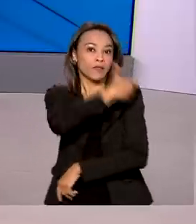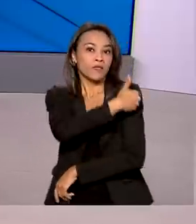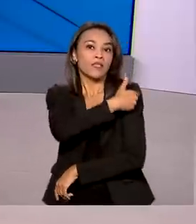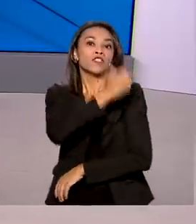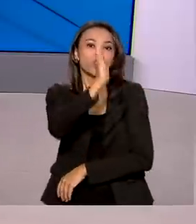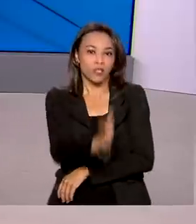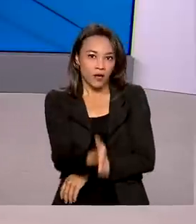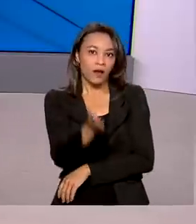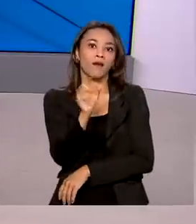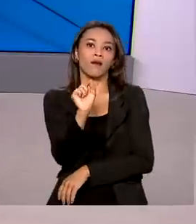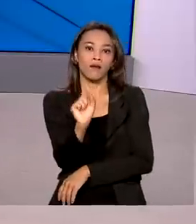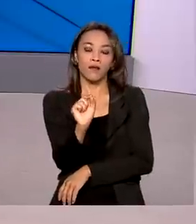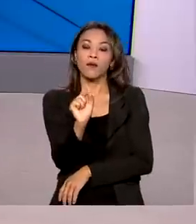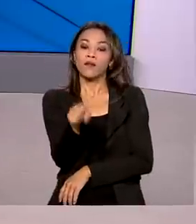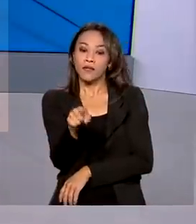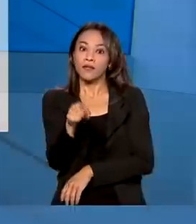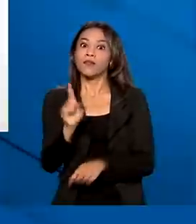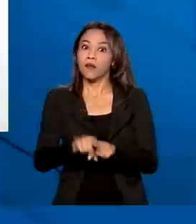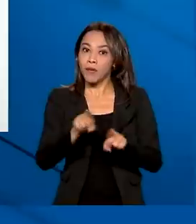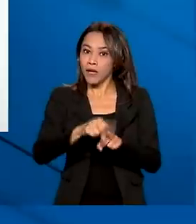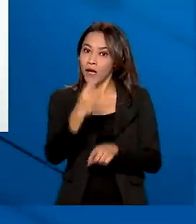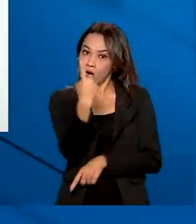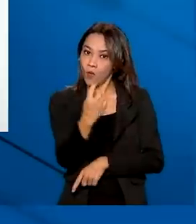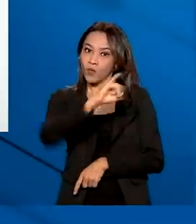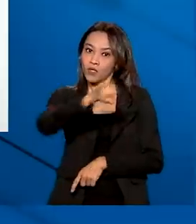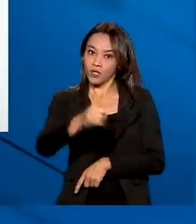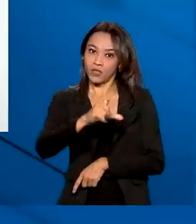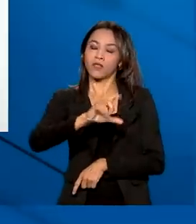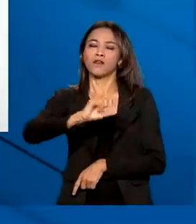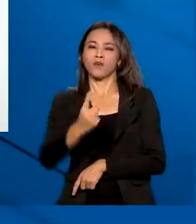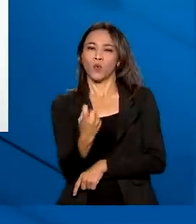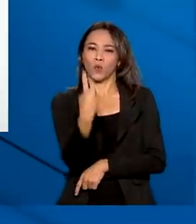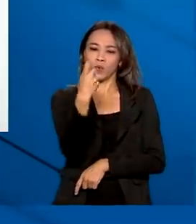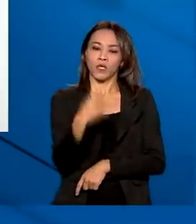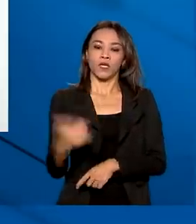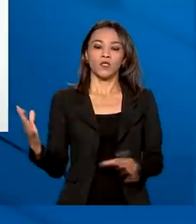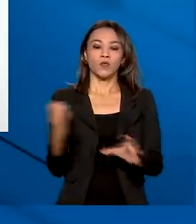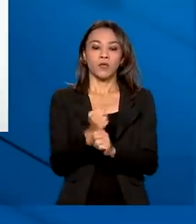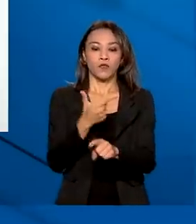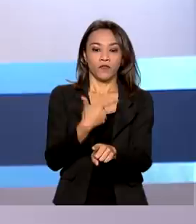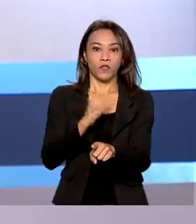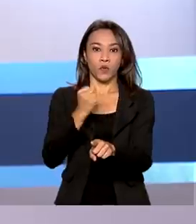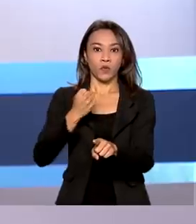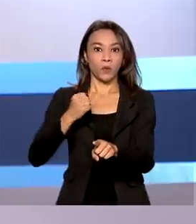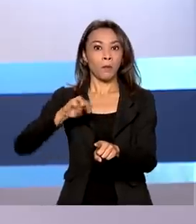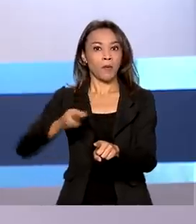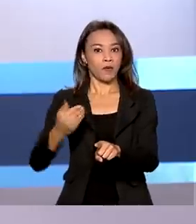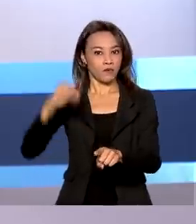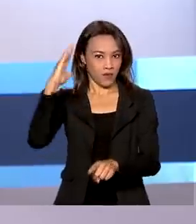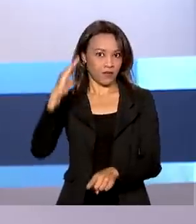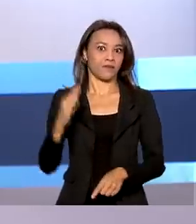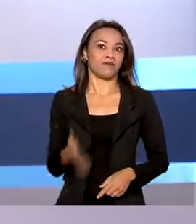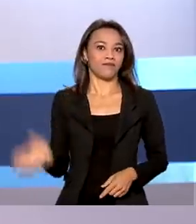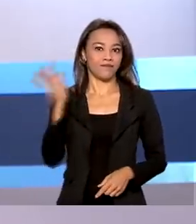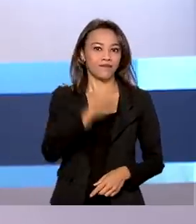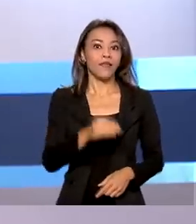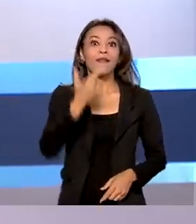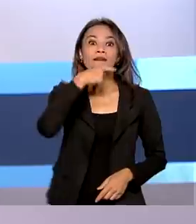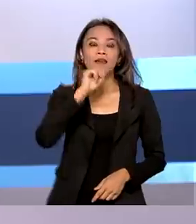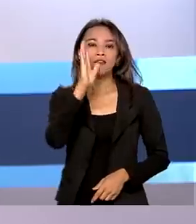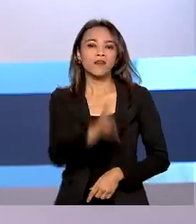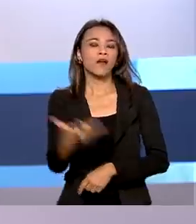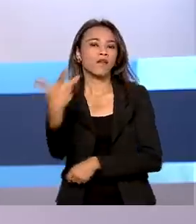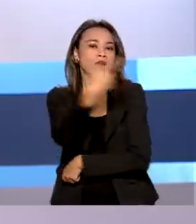vacina, incluindo aí a vacina de dose única, ultrapassam 28 milhões. E olha, quem tomou a vacina